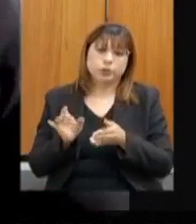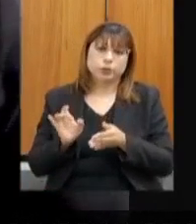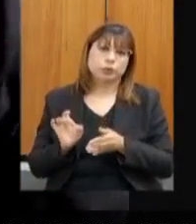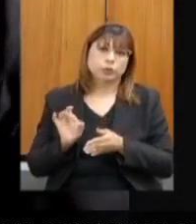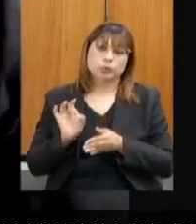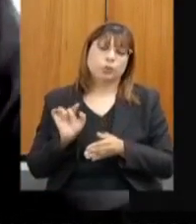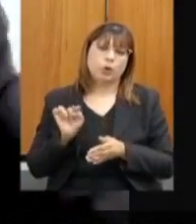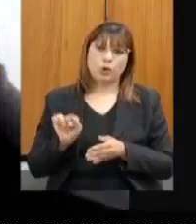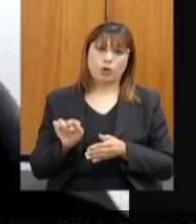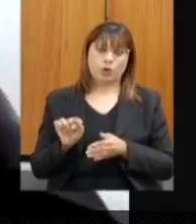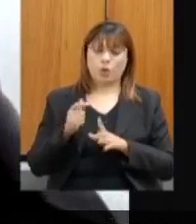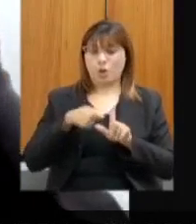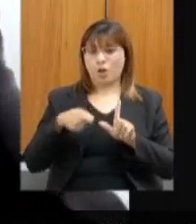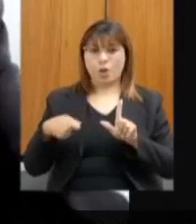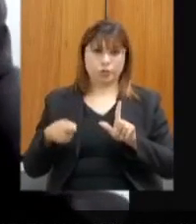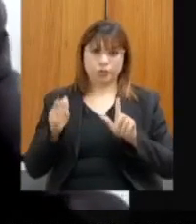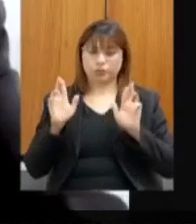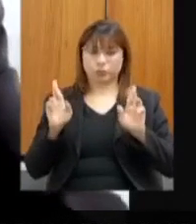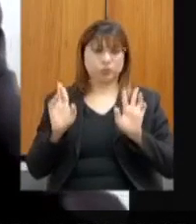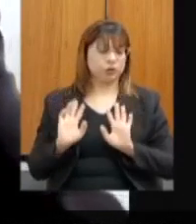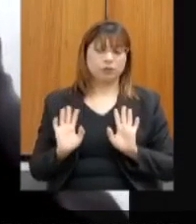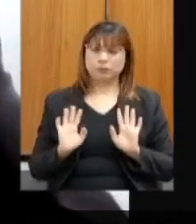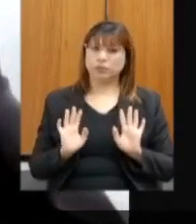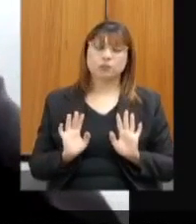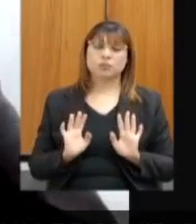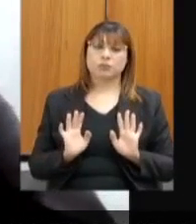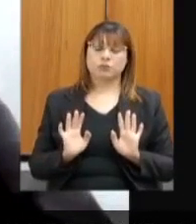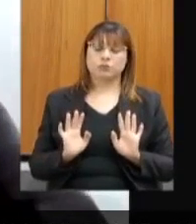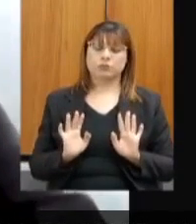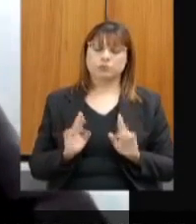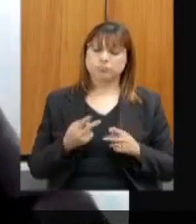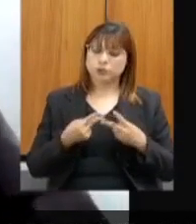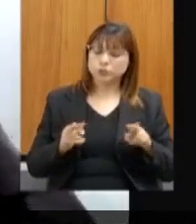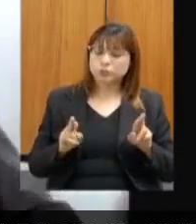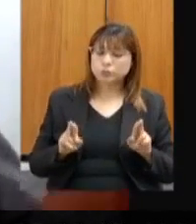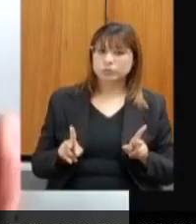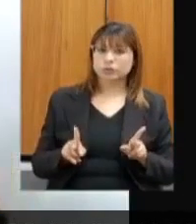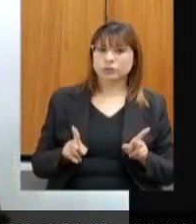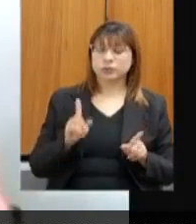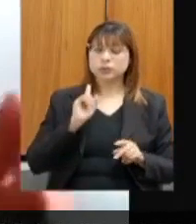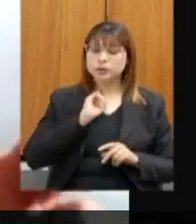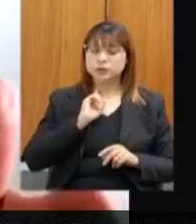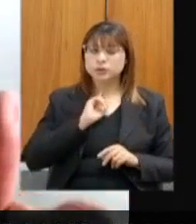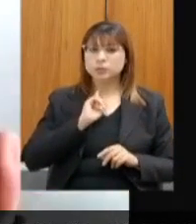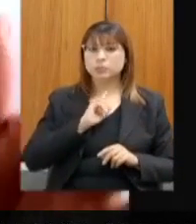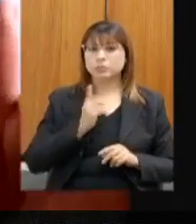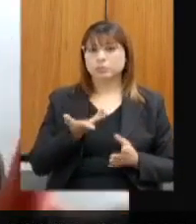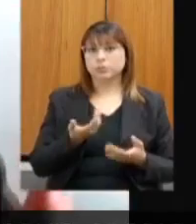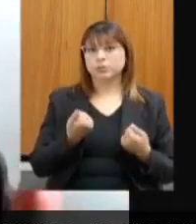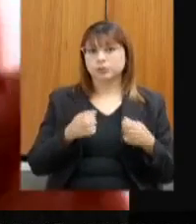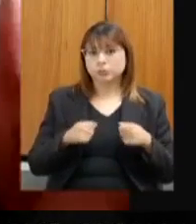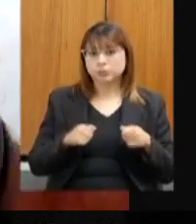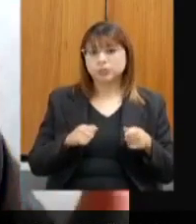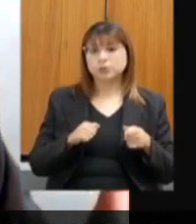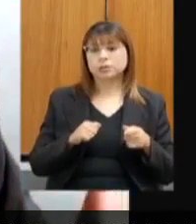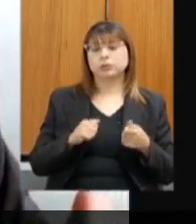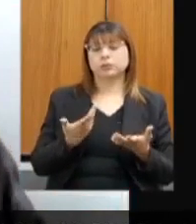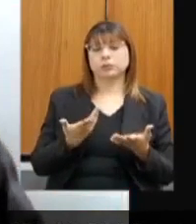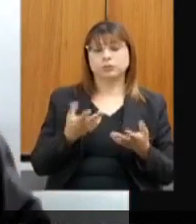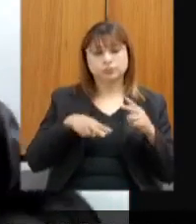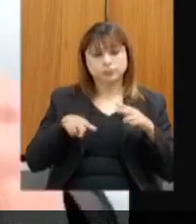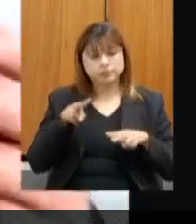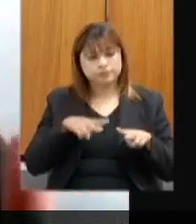logística. De jeito nenhum. São coisas distintas e meninas deviam licenciar com todo cuidado,